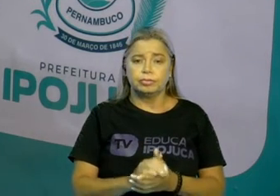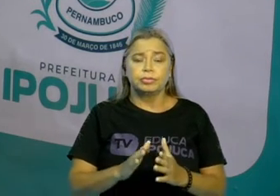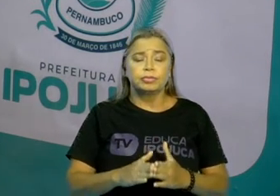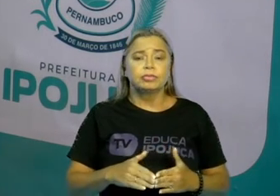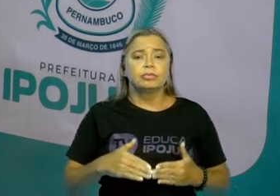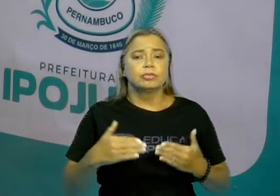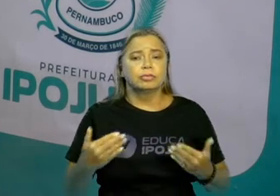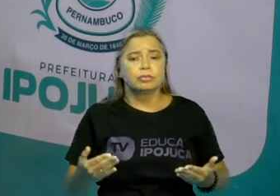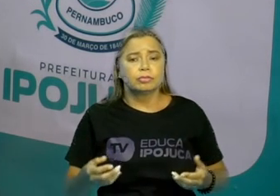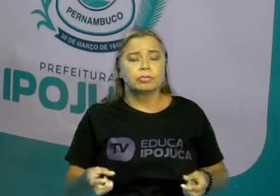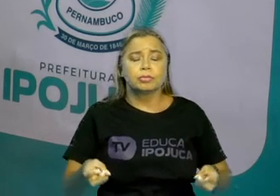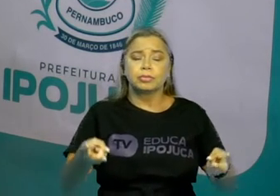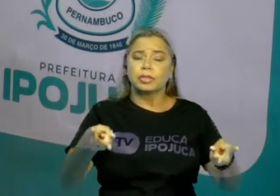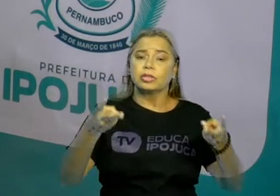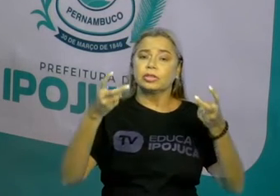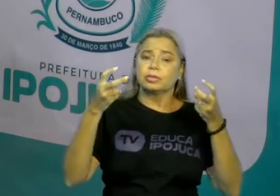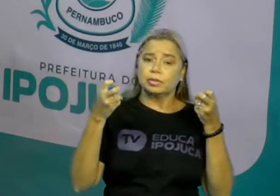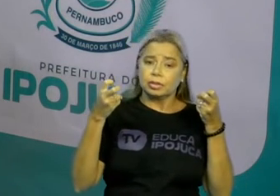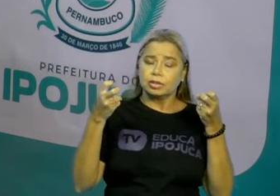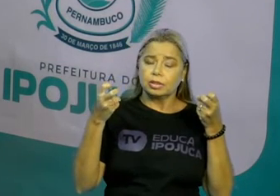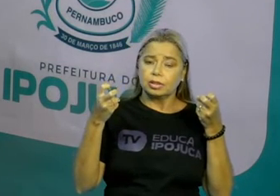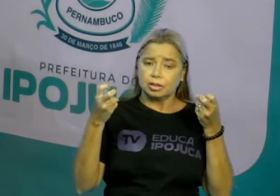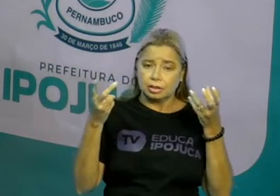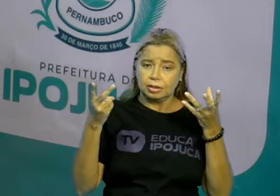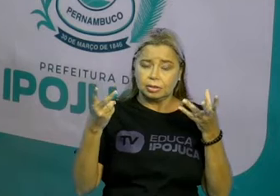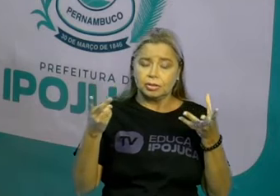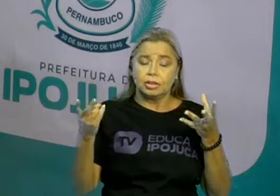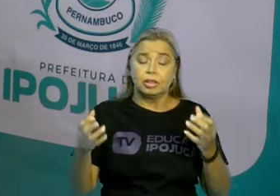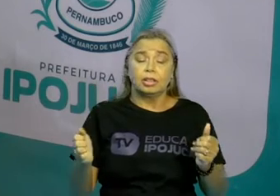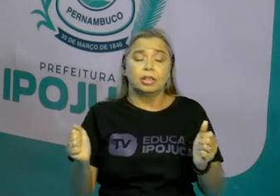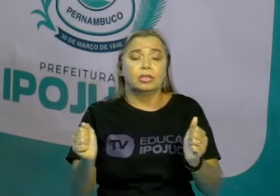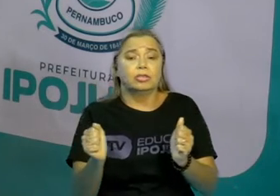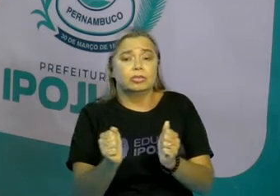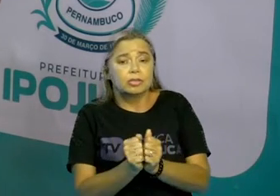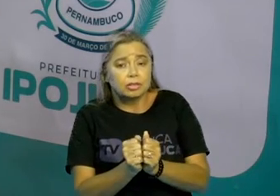perceber que vai de acordo com o som e a composição.